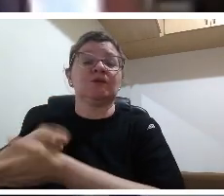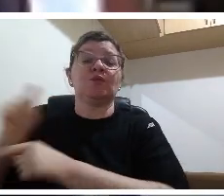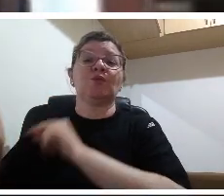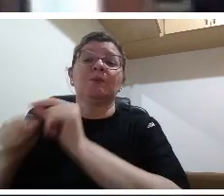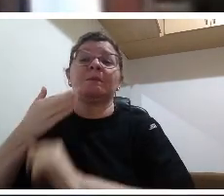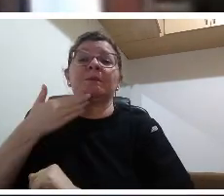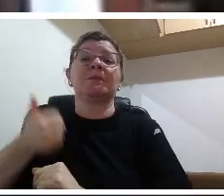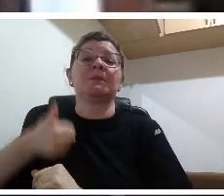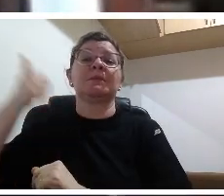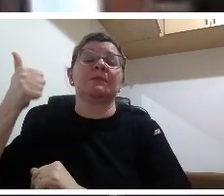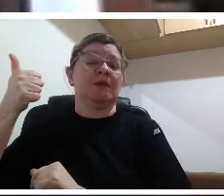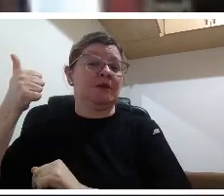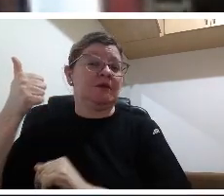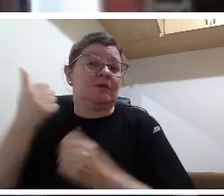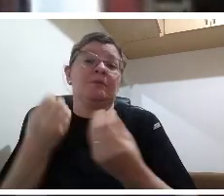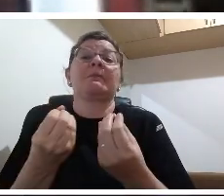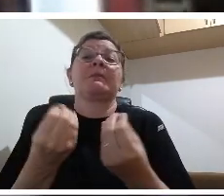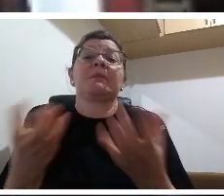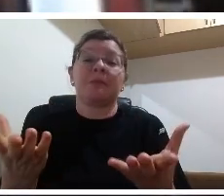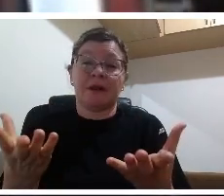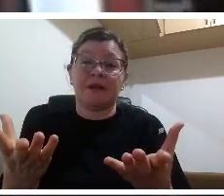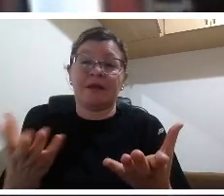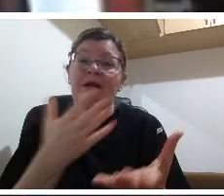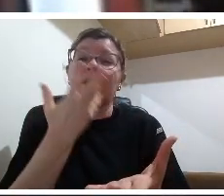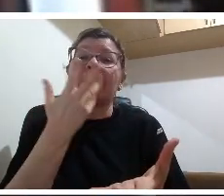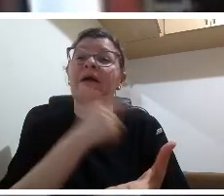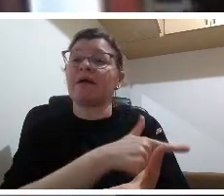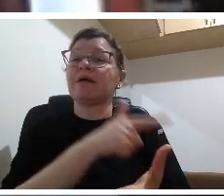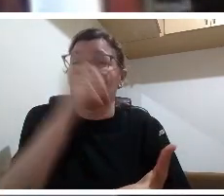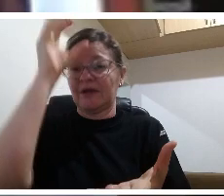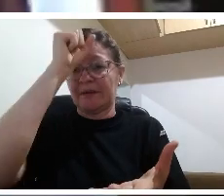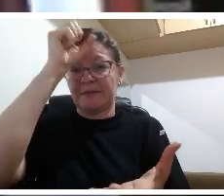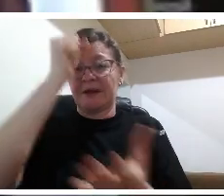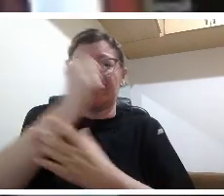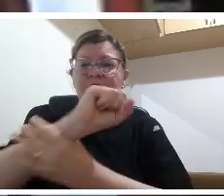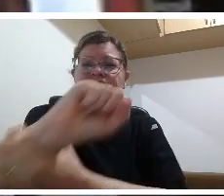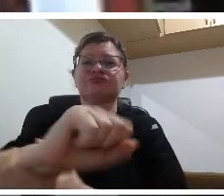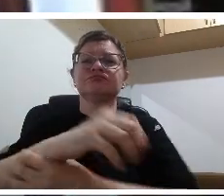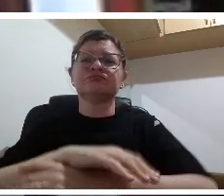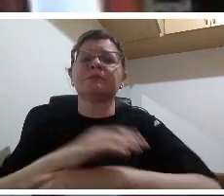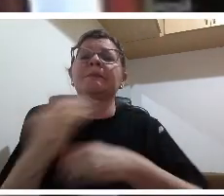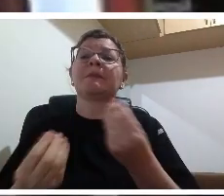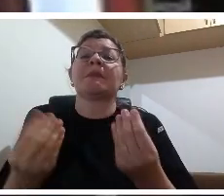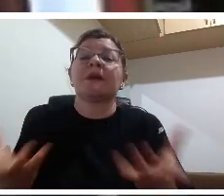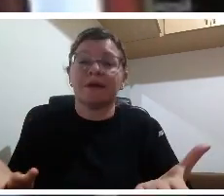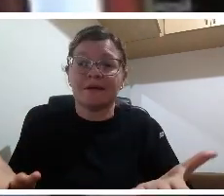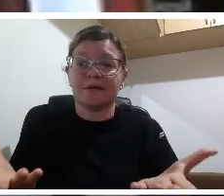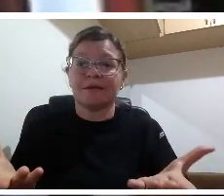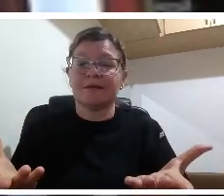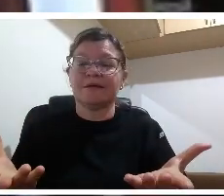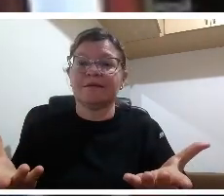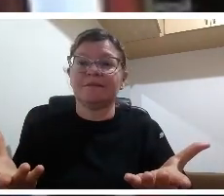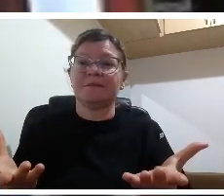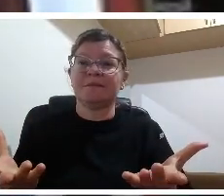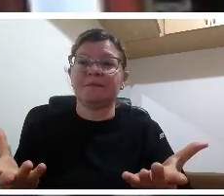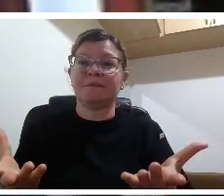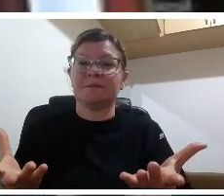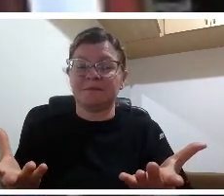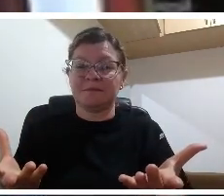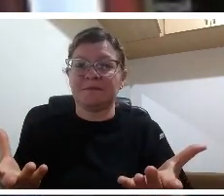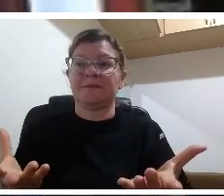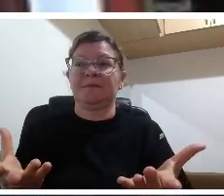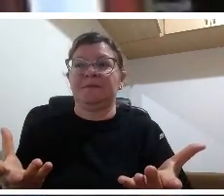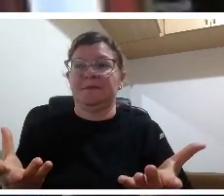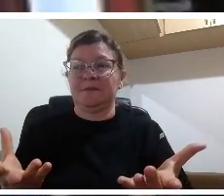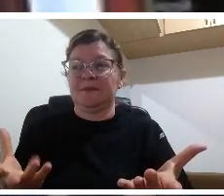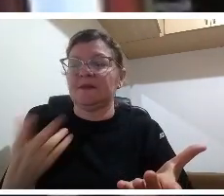diria assim nós temos que também sermos capazes de dialogar conosco mesmo ou com os pares com os colegas para vermos